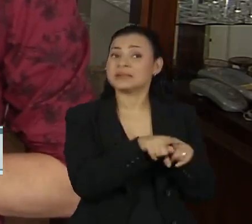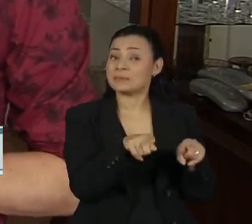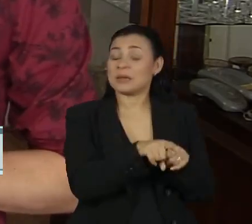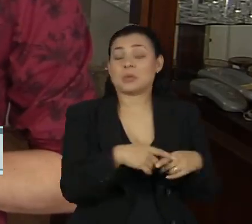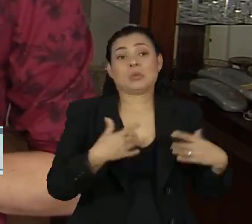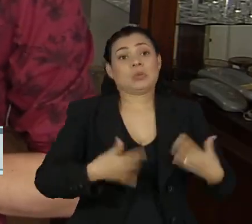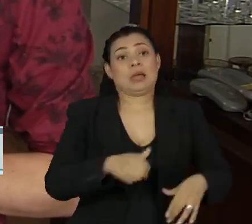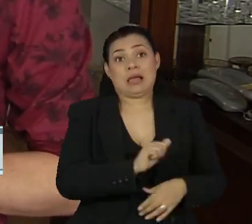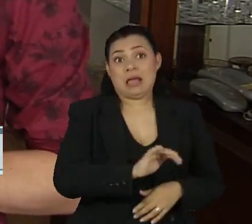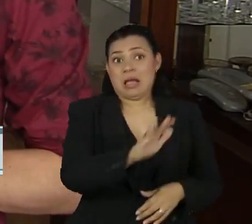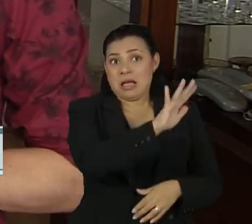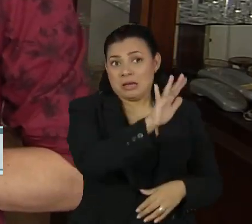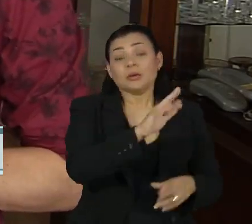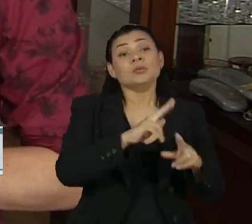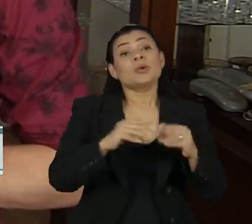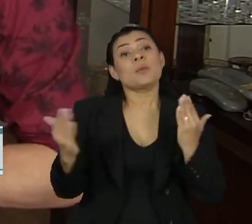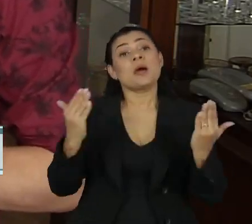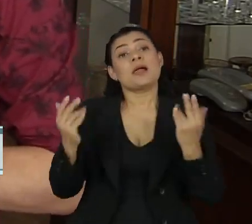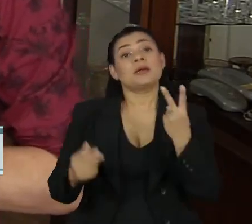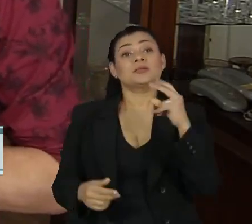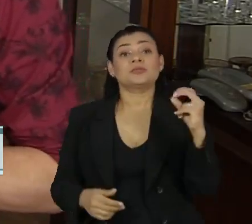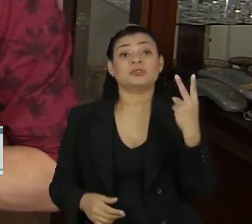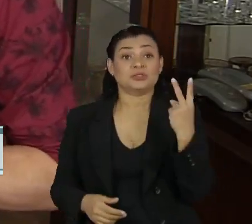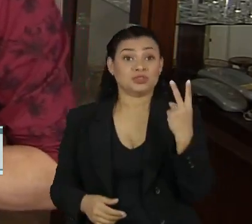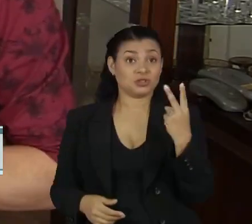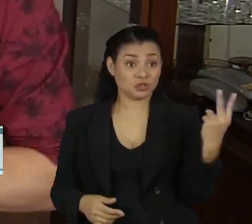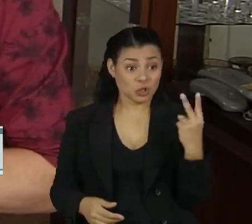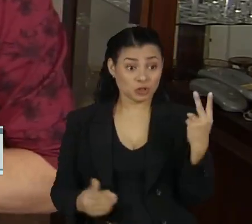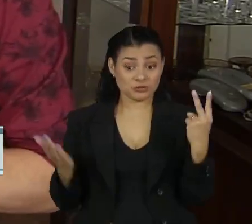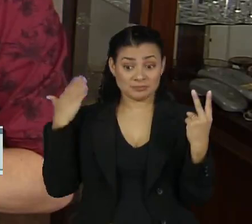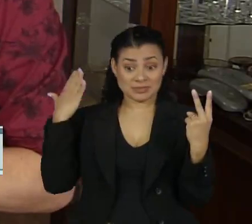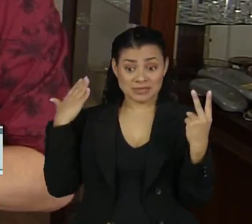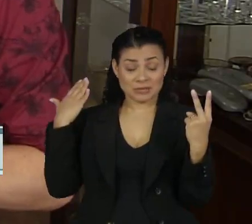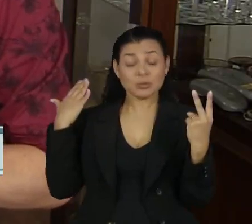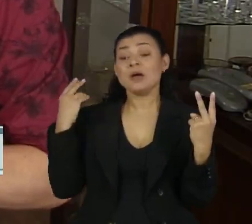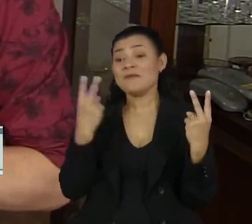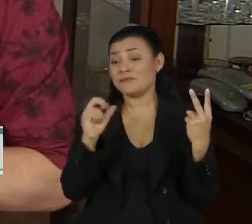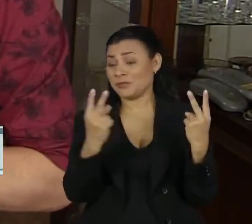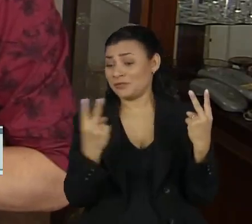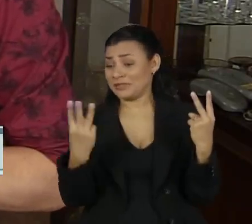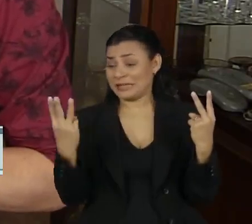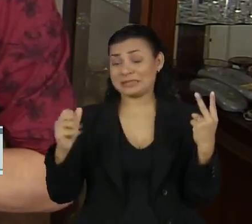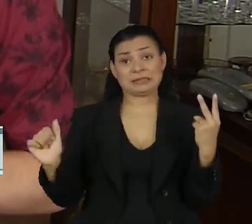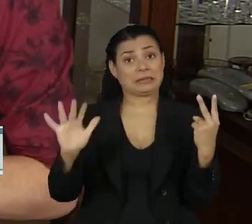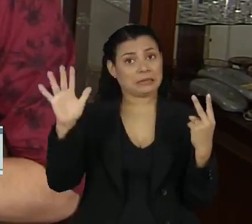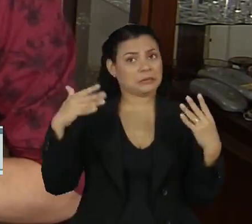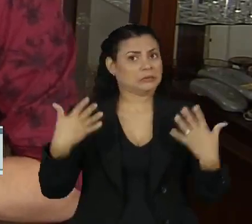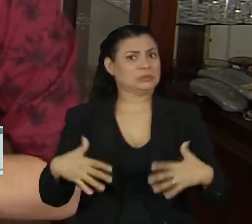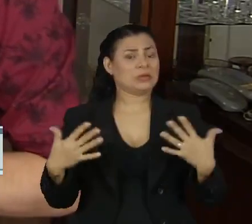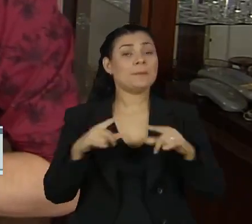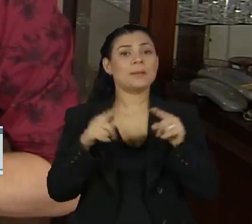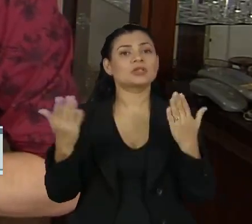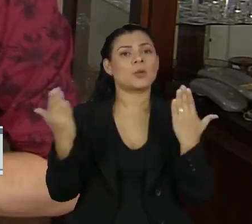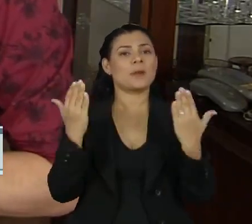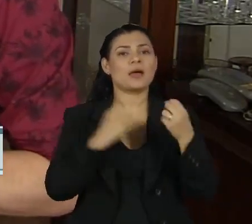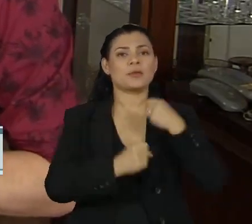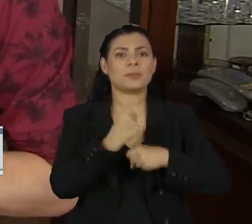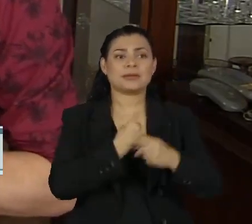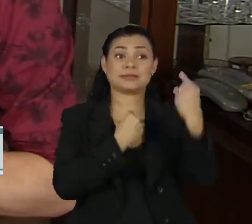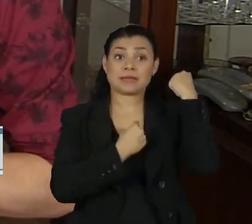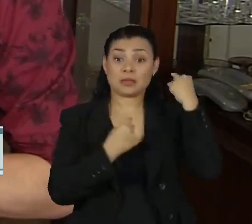relação ao Natal de 2023. Mais da metade do setor aposta no aumento nas vendas em relação ao ano passado.